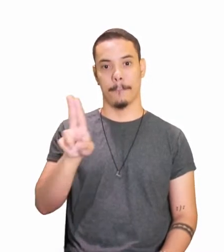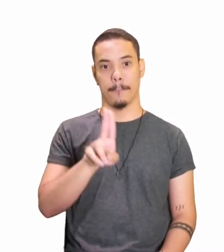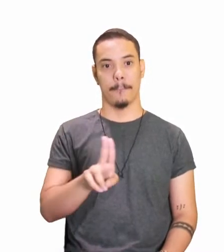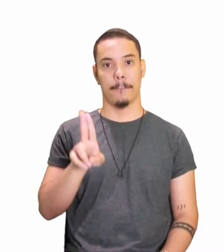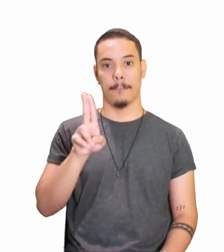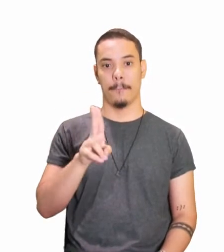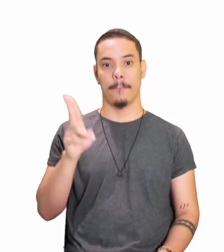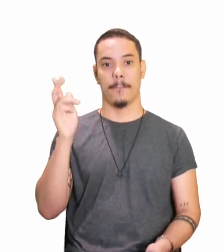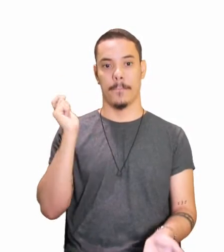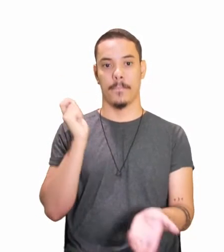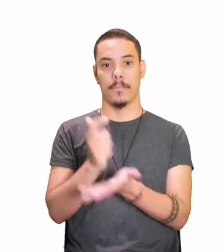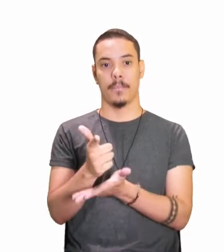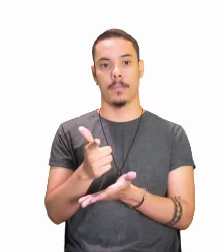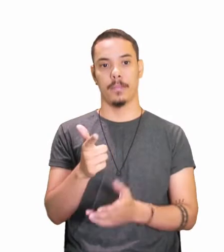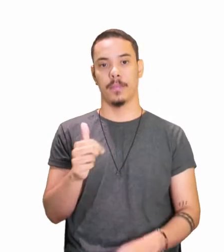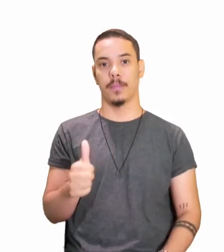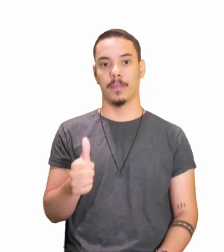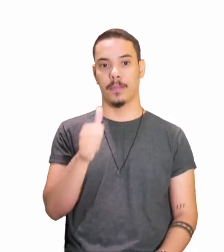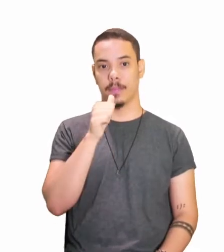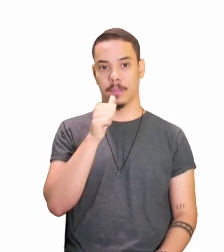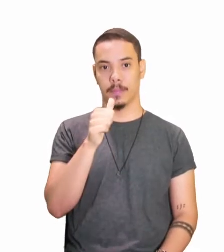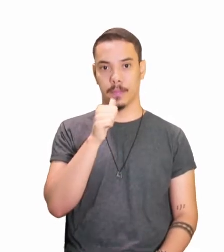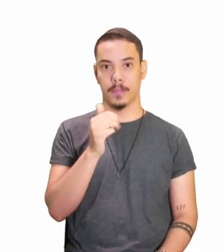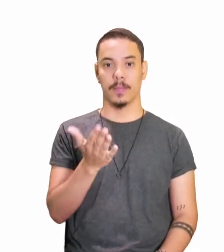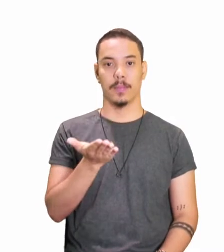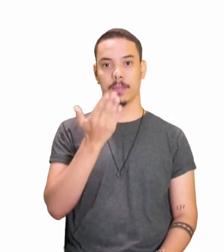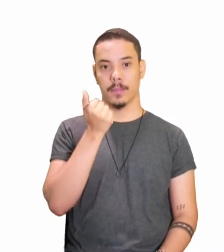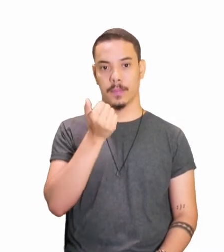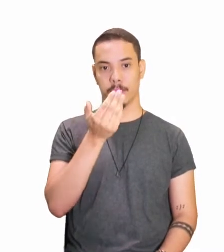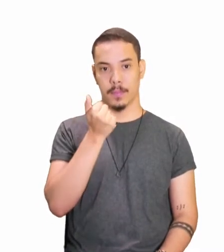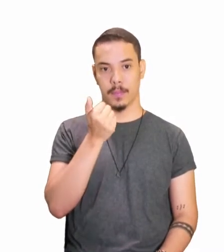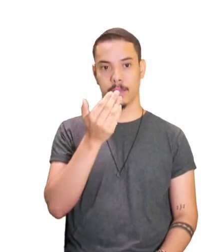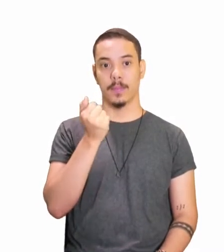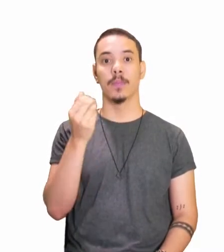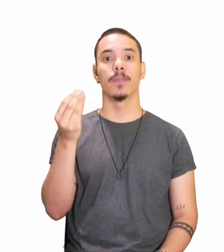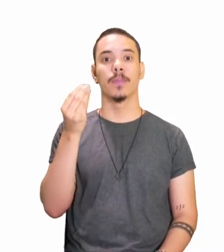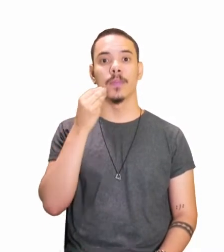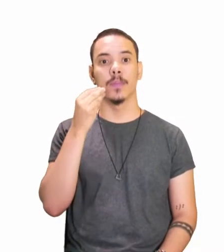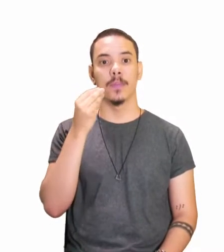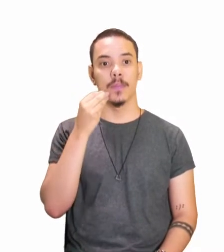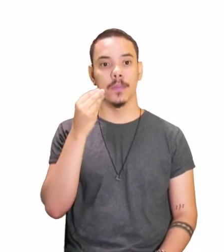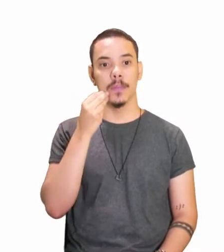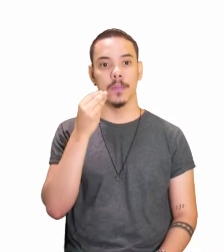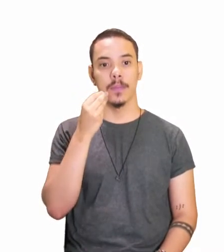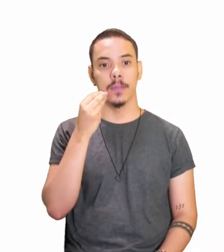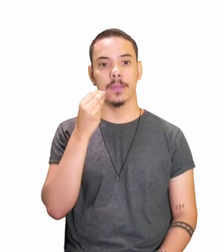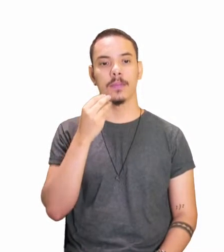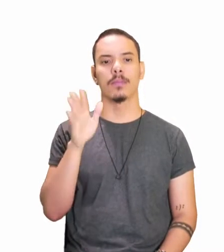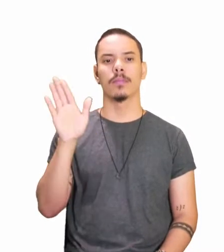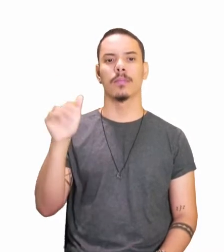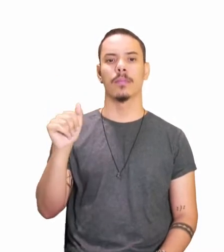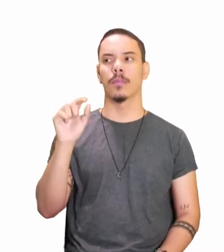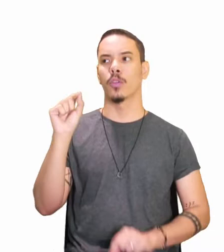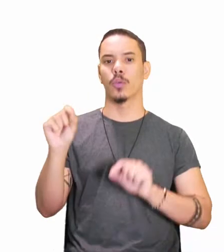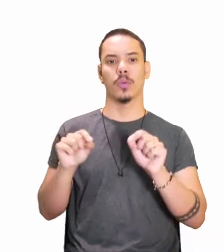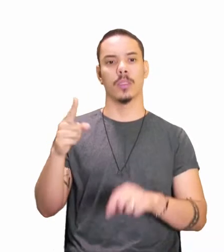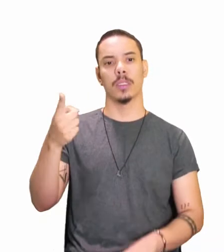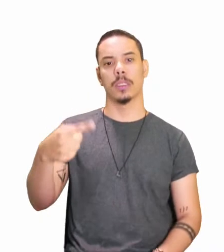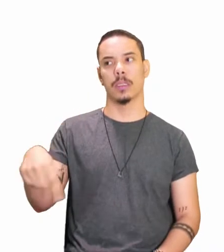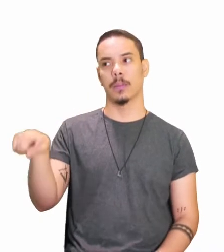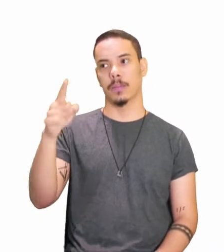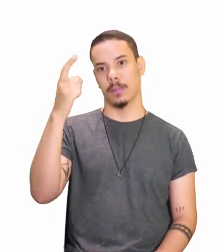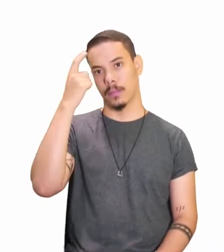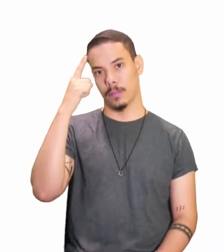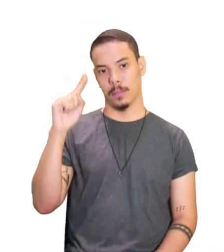compre, beba, coma, prove, ei, o que eles pensam que